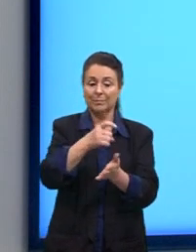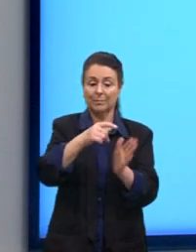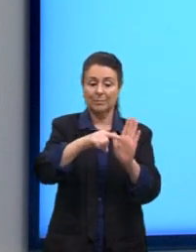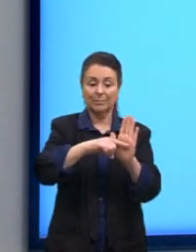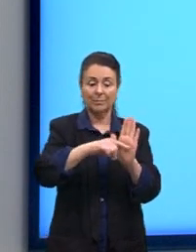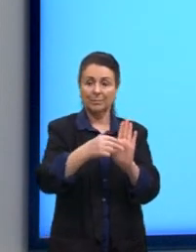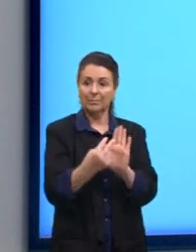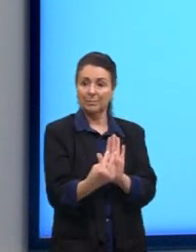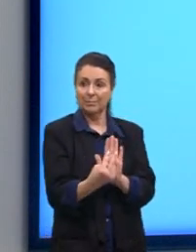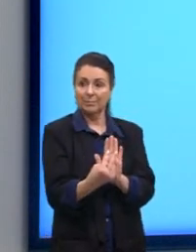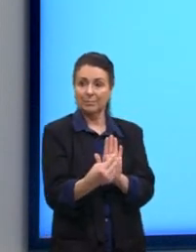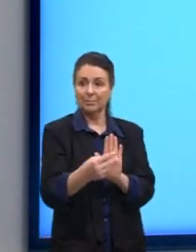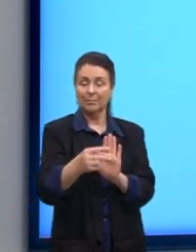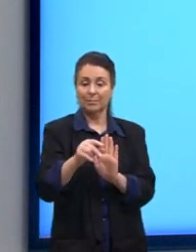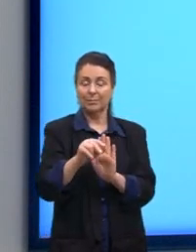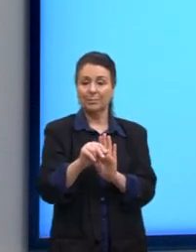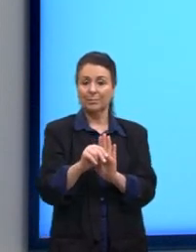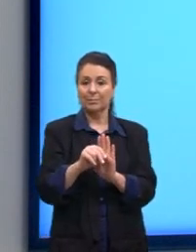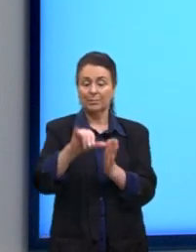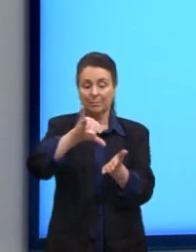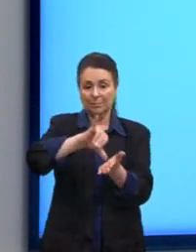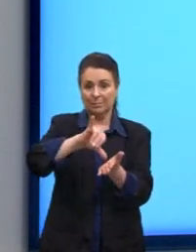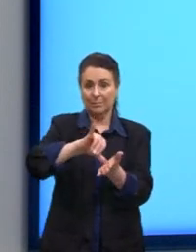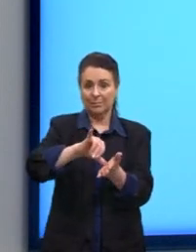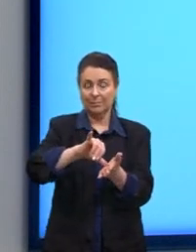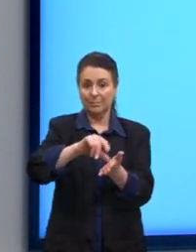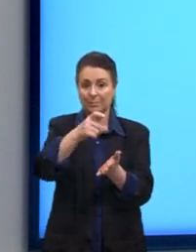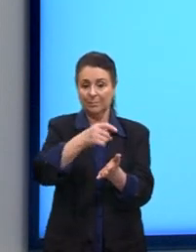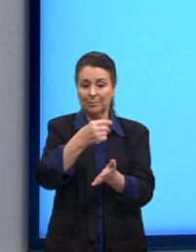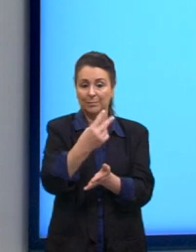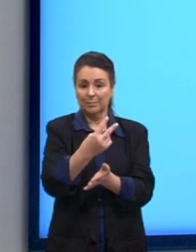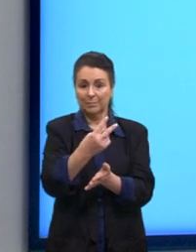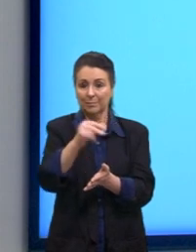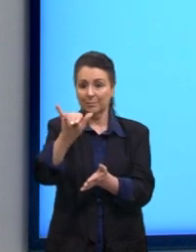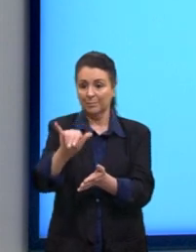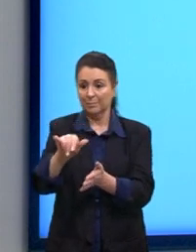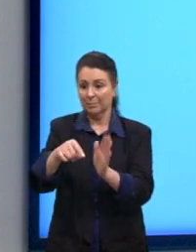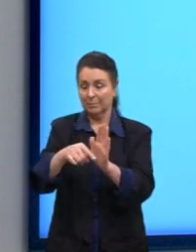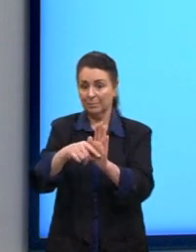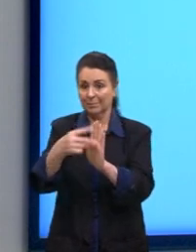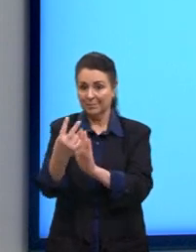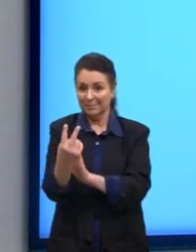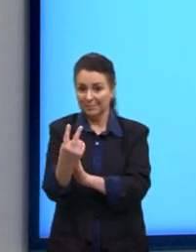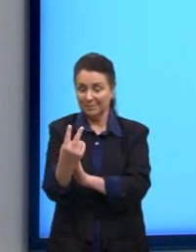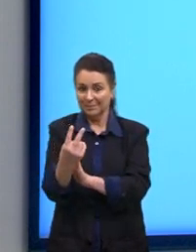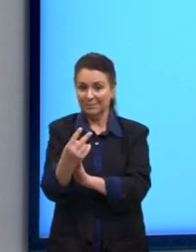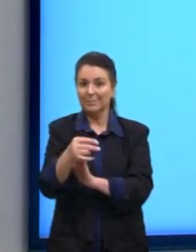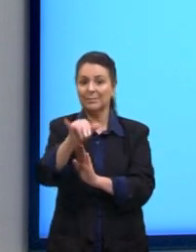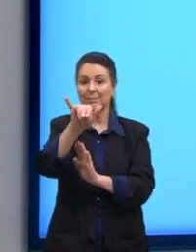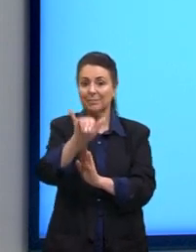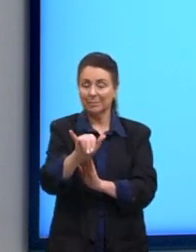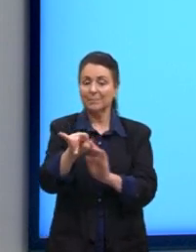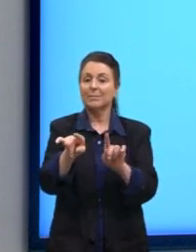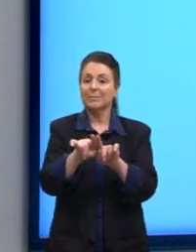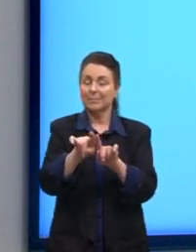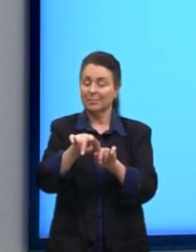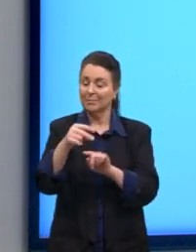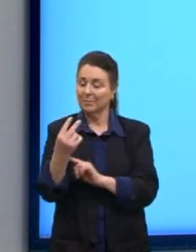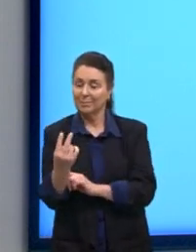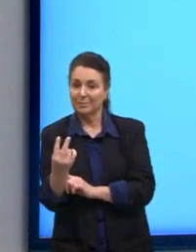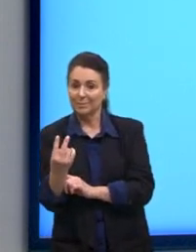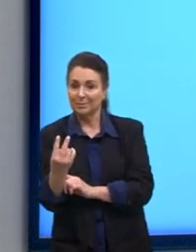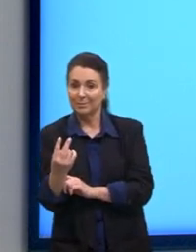então, o x do centro vale 2. y menos 2, então, o y também vale 2.